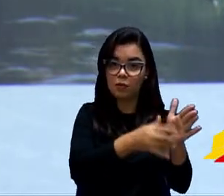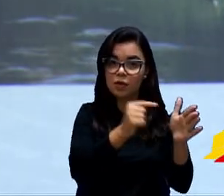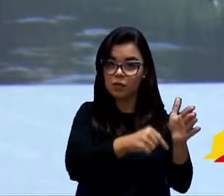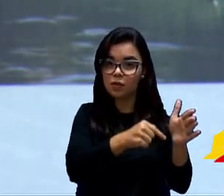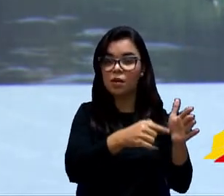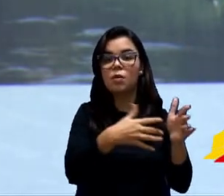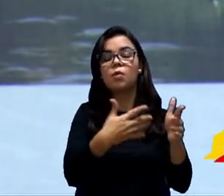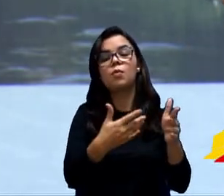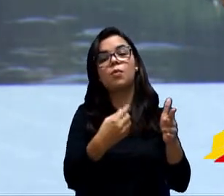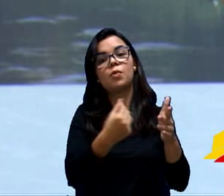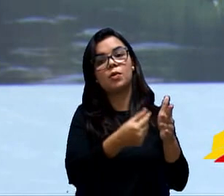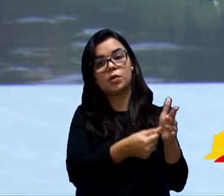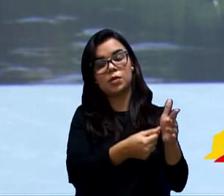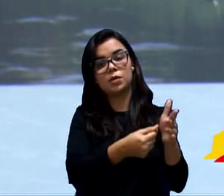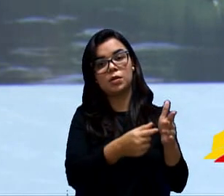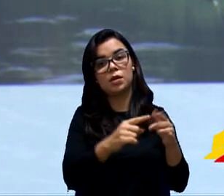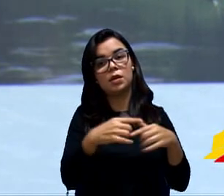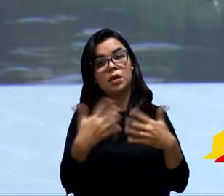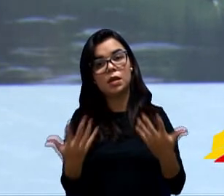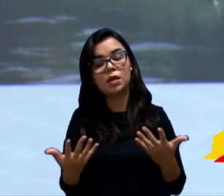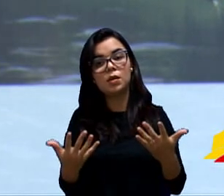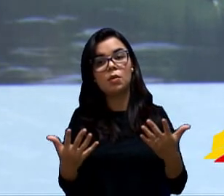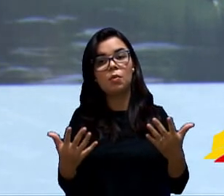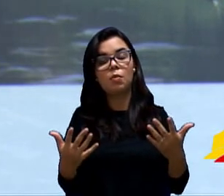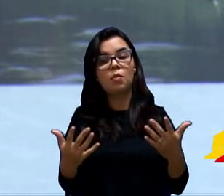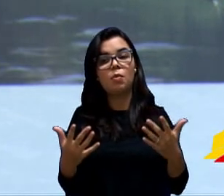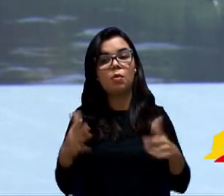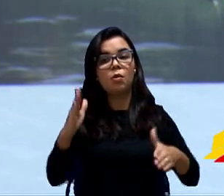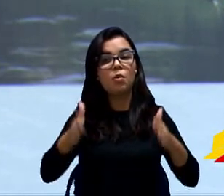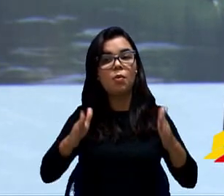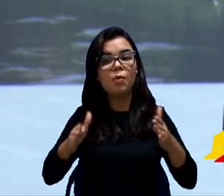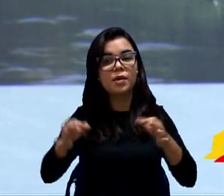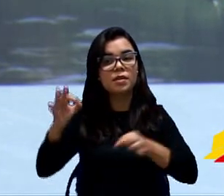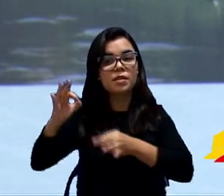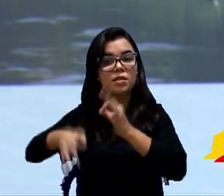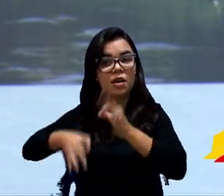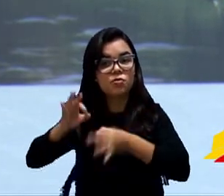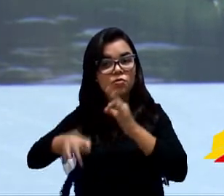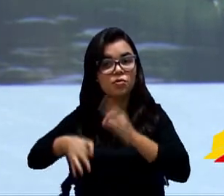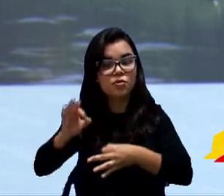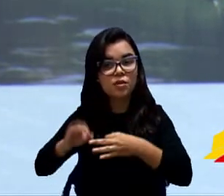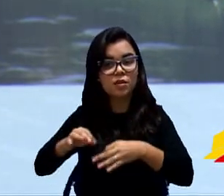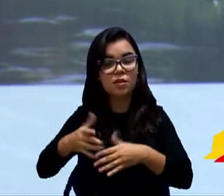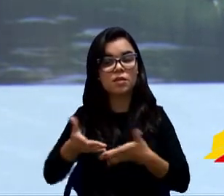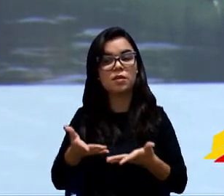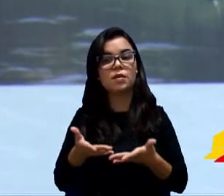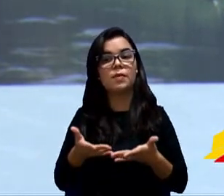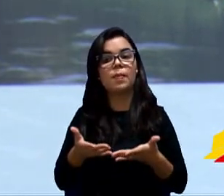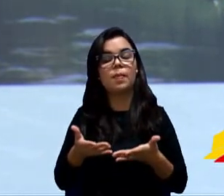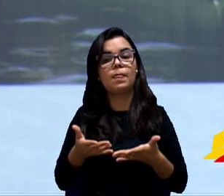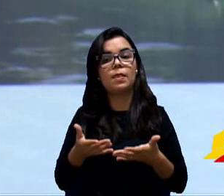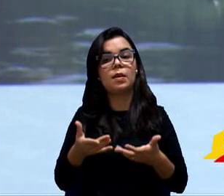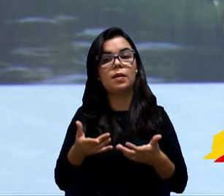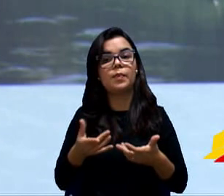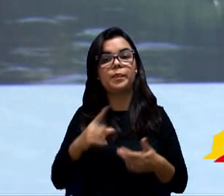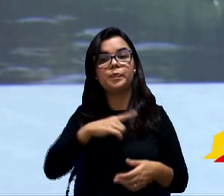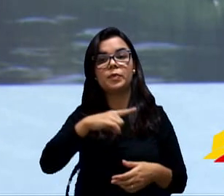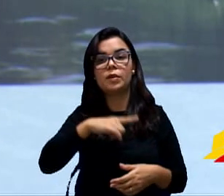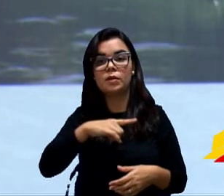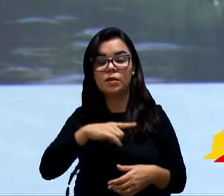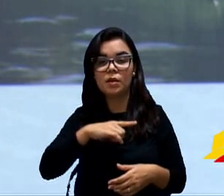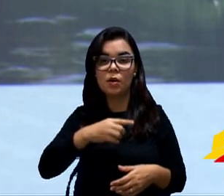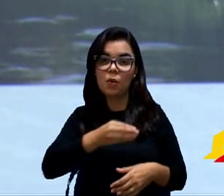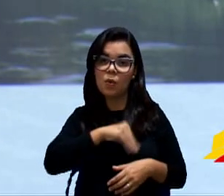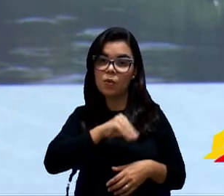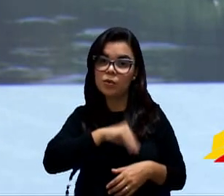por uma situação jurídica, judicial, então eles tinham o salário, e quando eles se